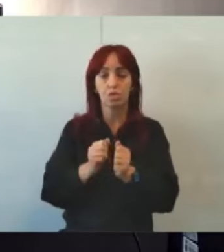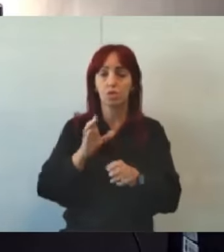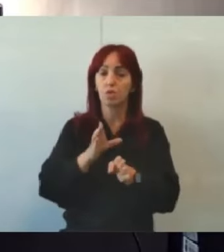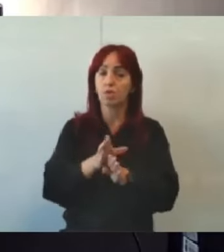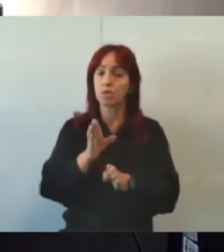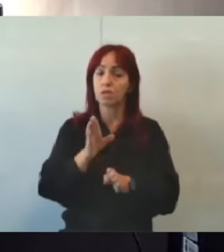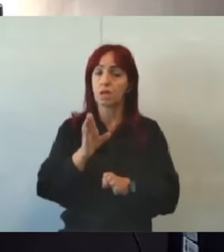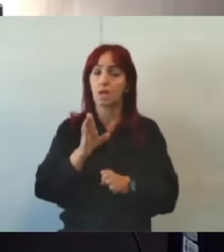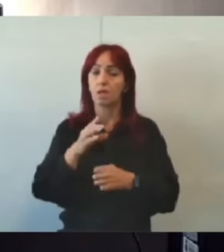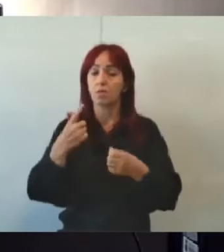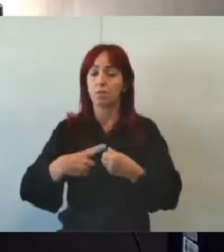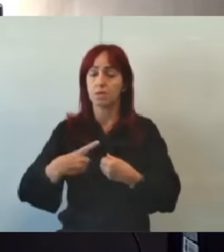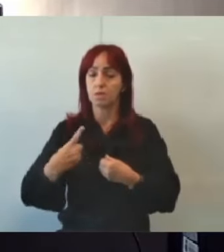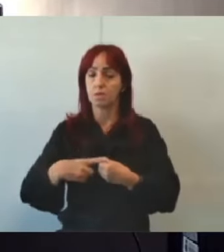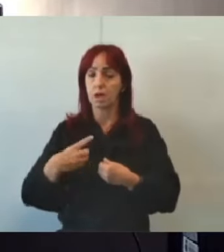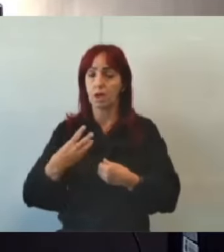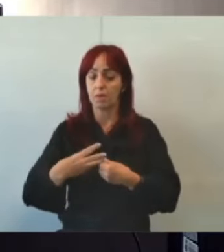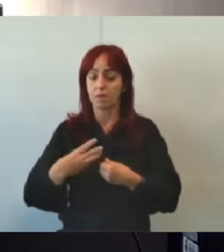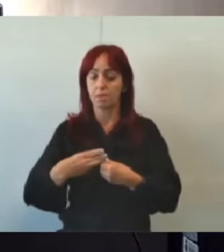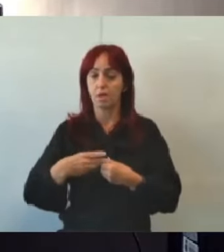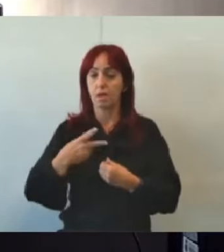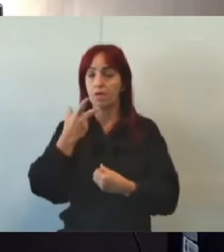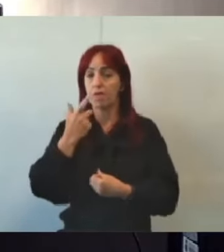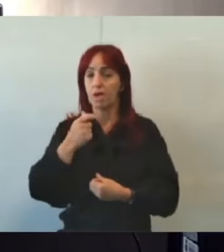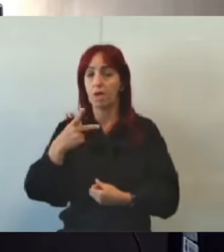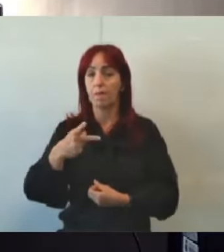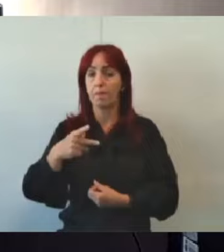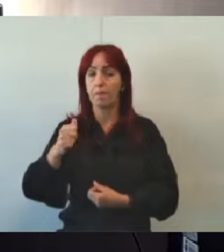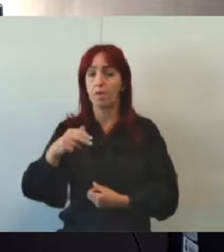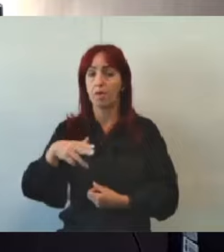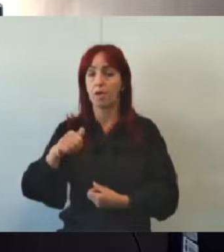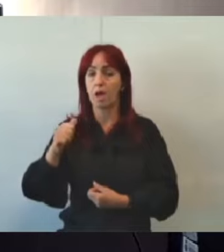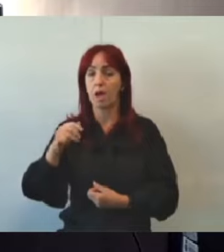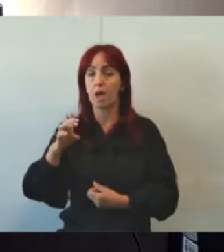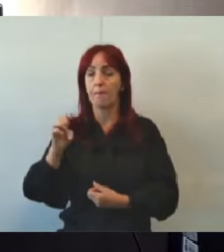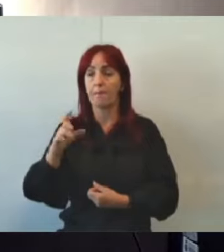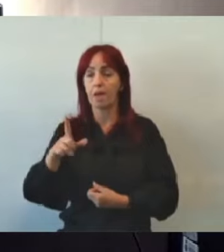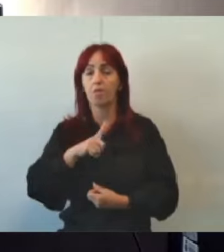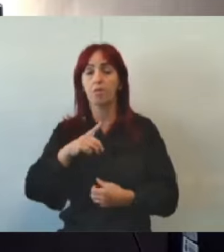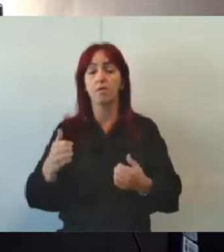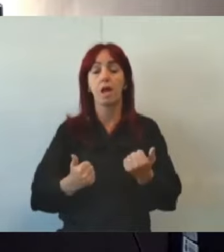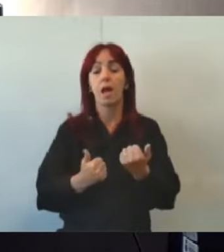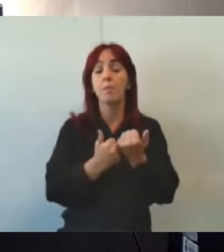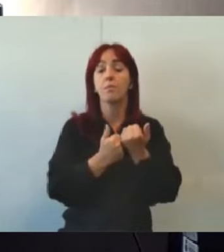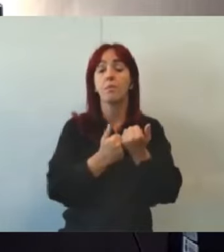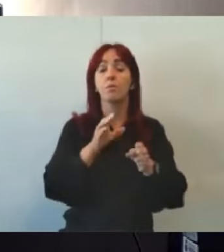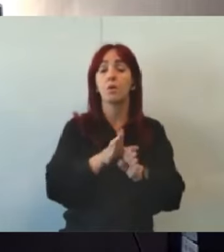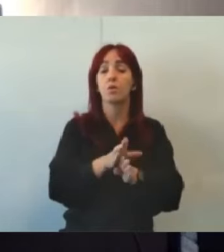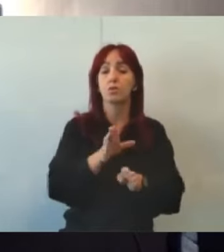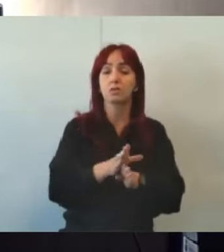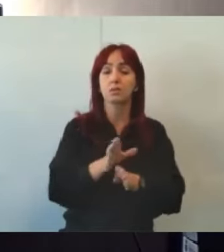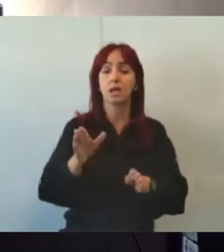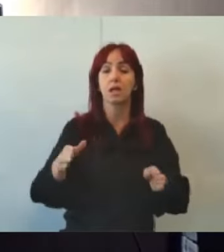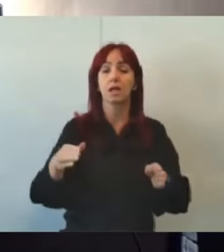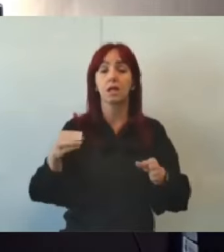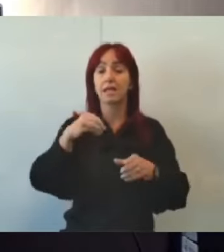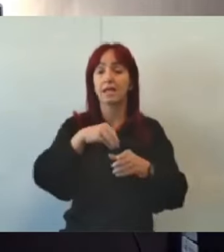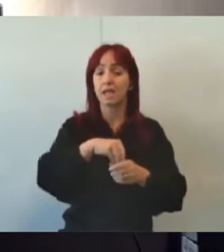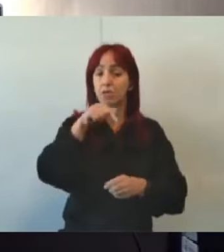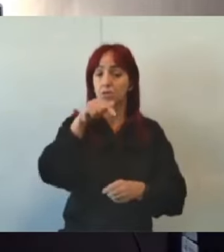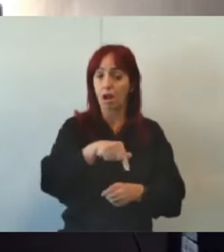que a Pronabel desse esse apoio para os conselheiros, até mesmo lá dentro dos próprios conselhos. Que